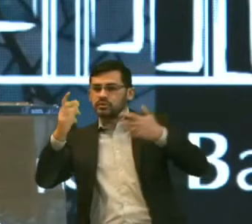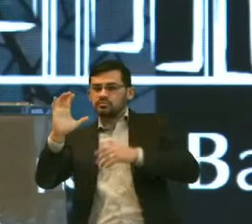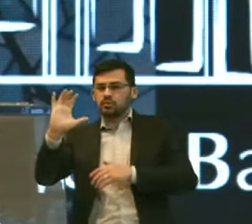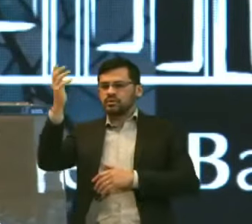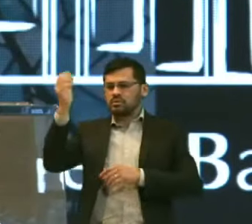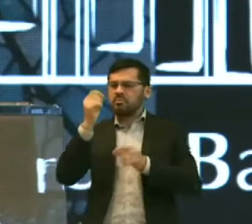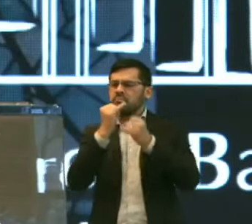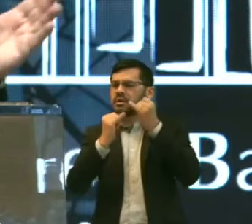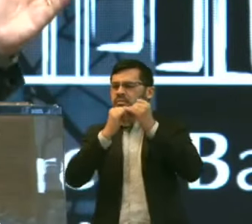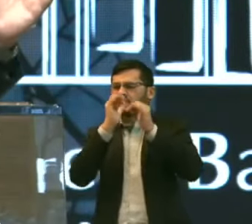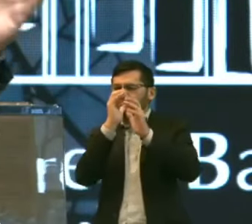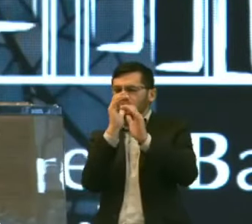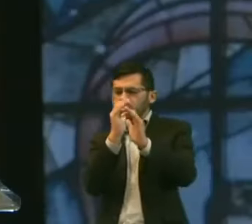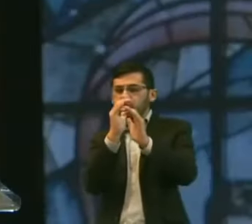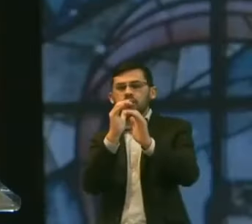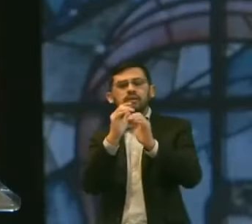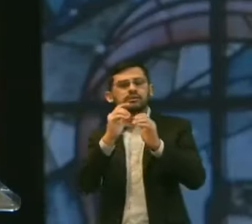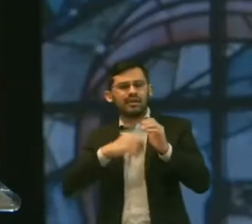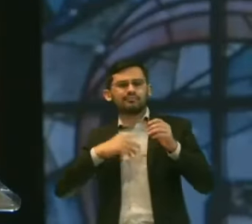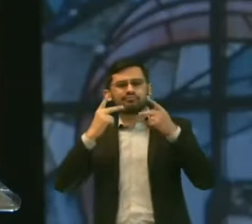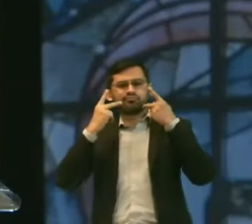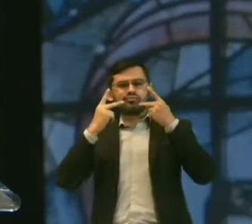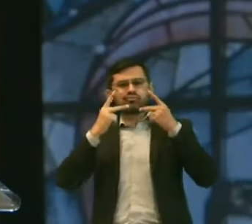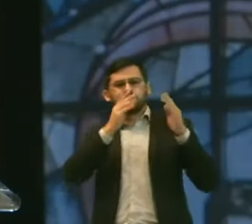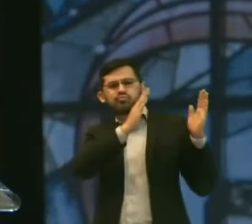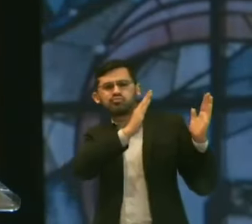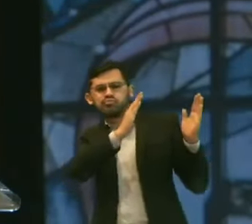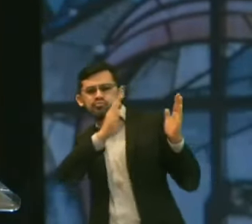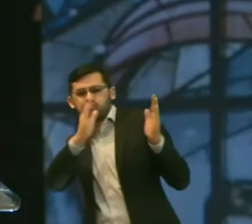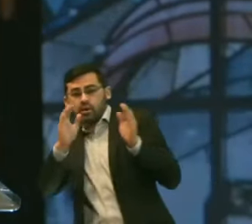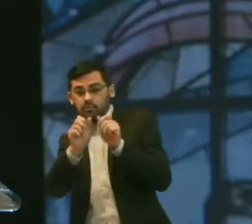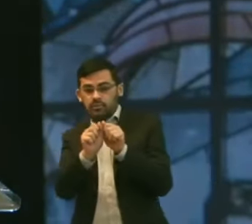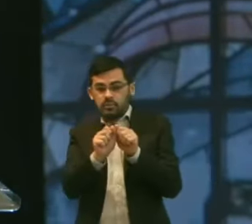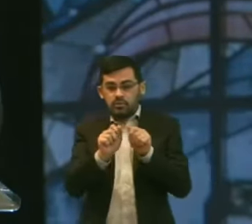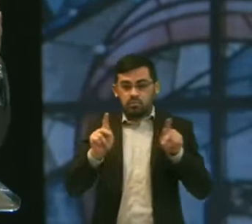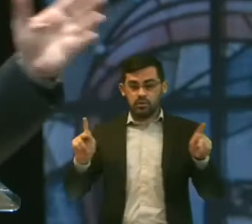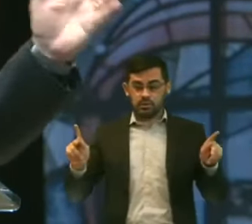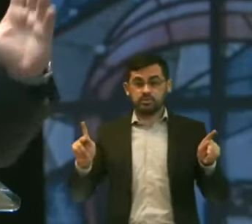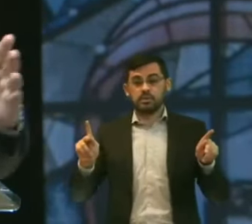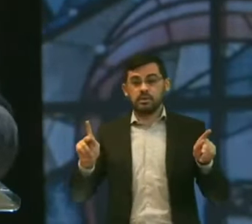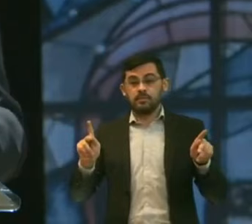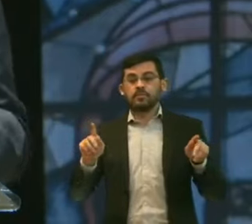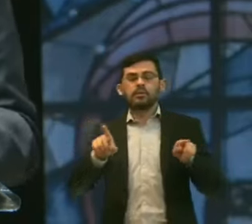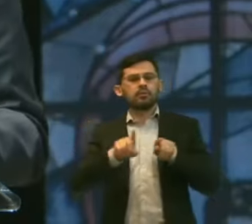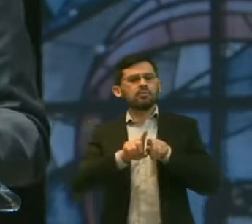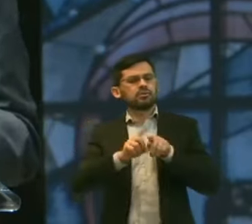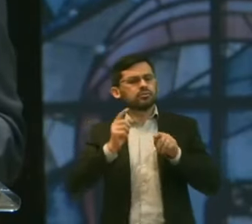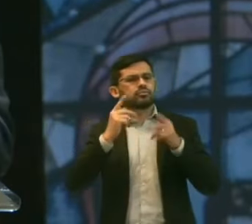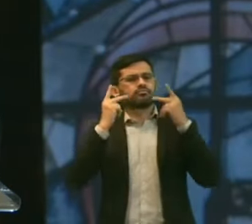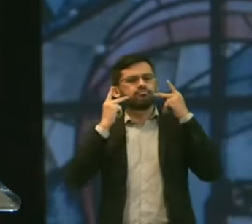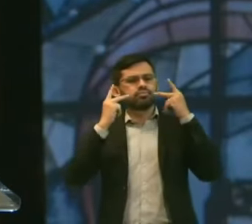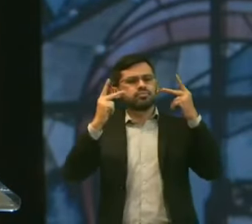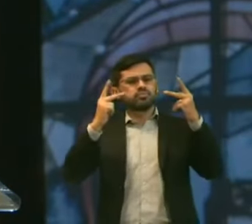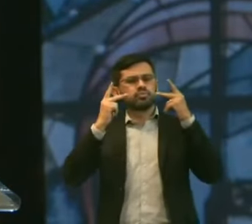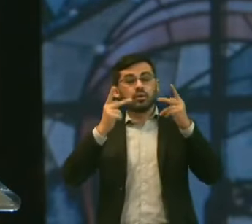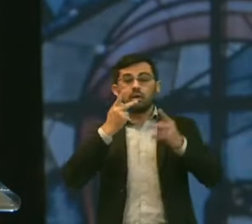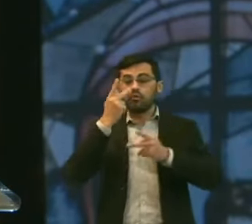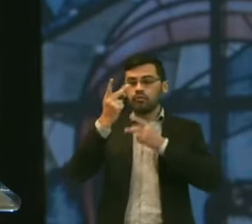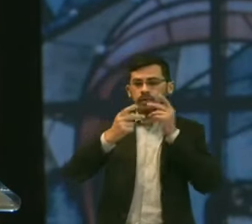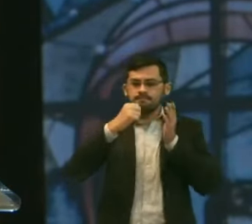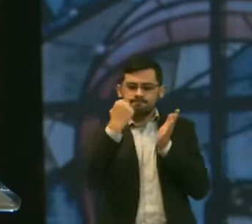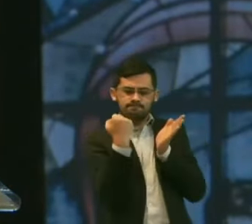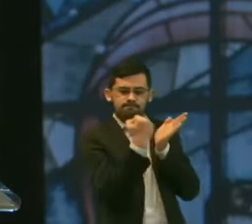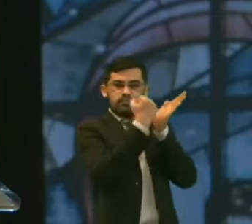tocando Foi uma série de mensagens no livro do Apocalipse E nessa série de mensagens eu falei sobre os